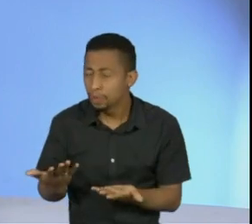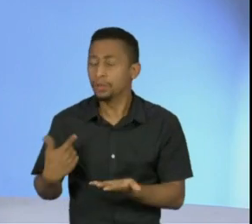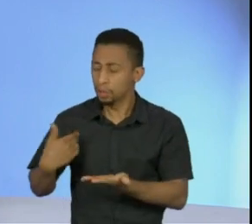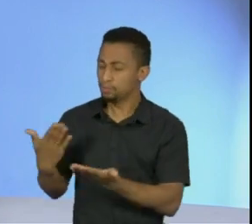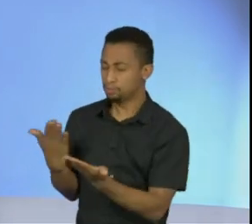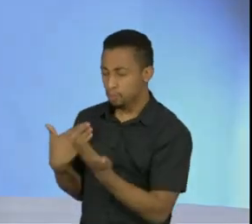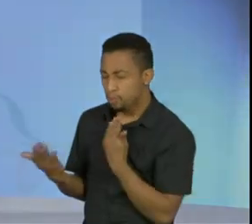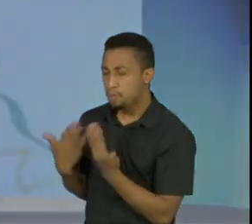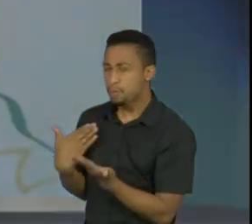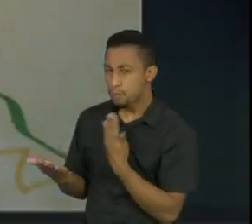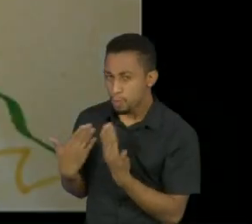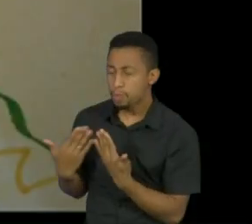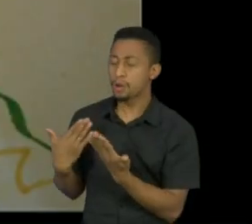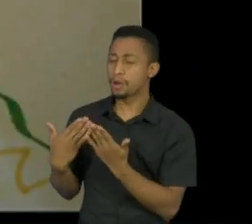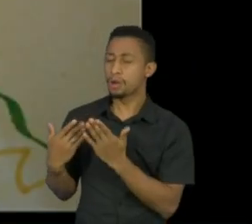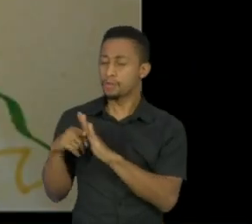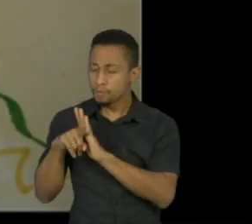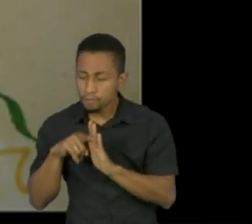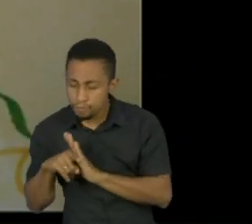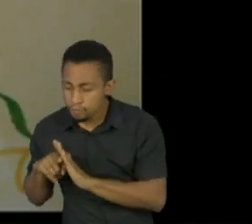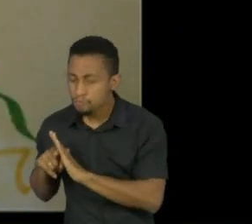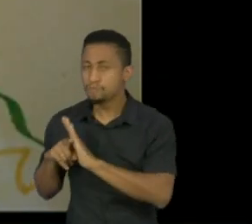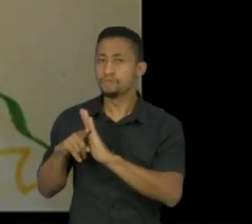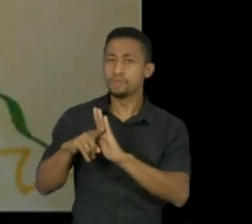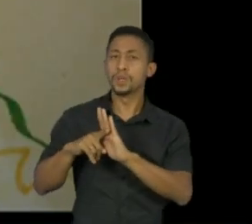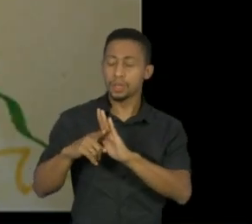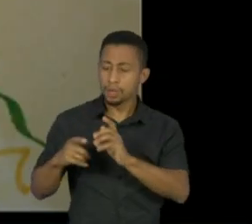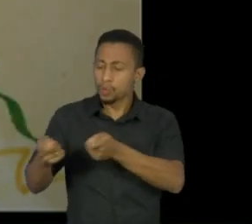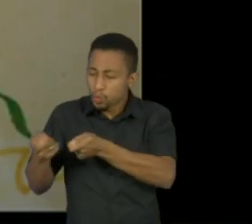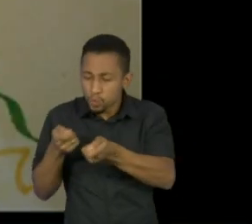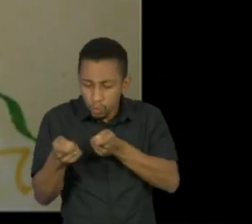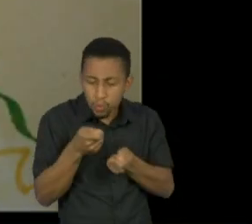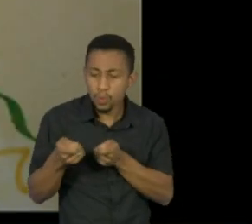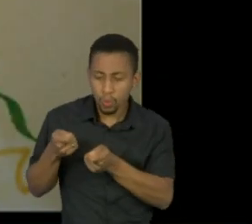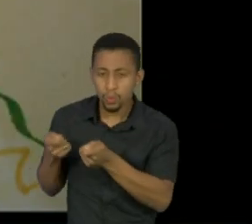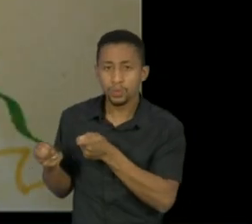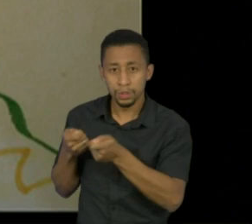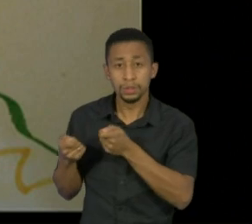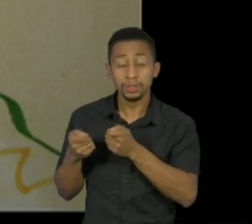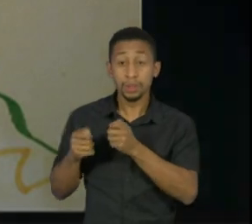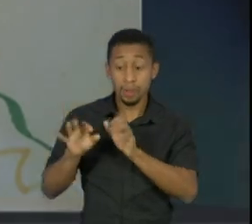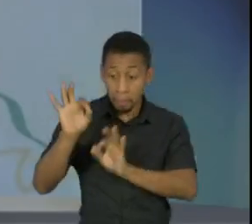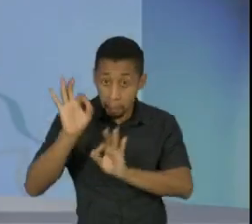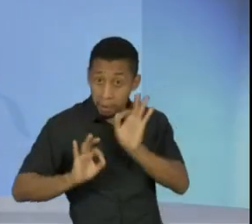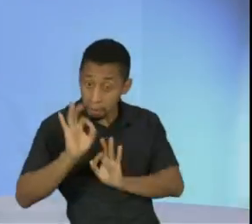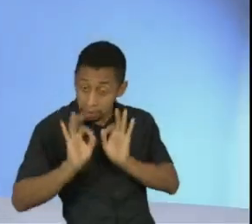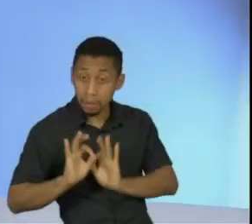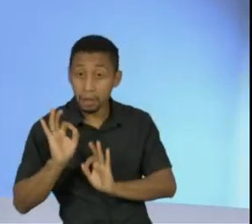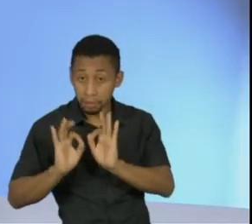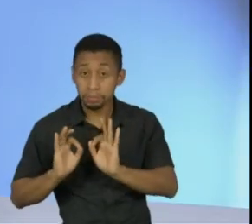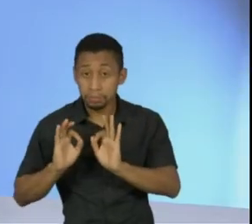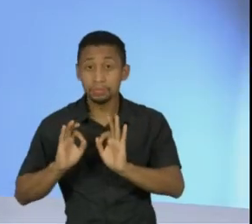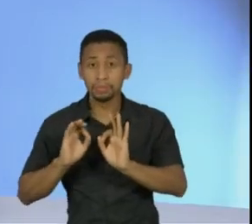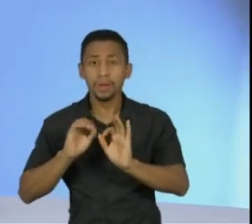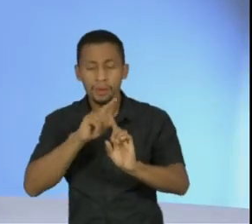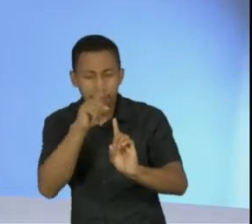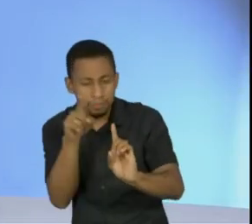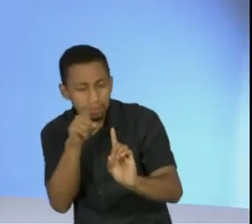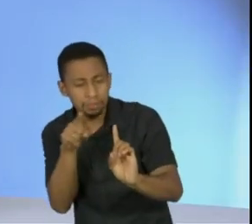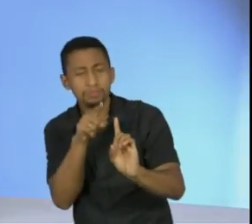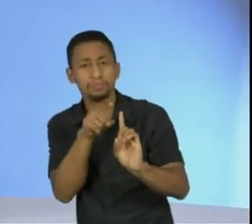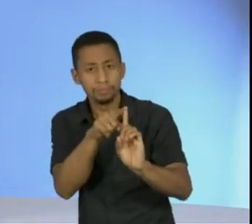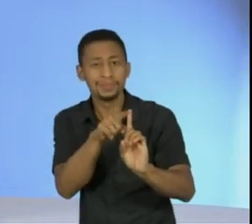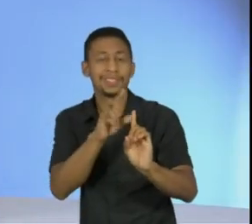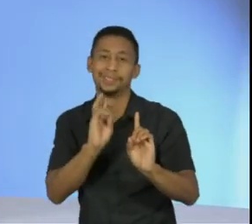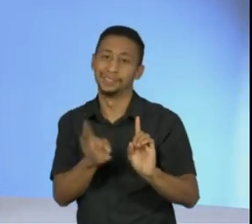indicadores, com ferramentas de controle, com projetos, com metas. Então, isso a gente